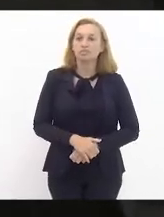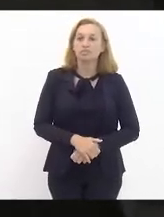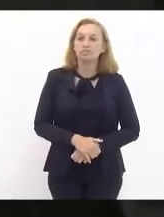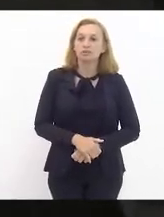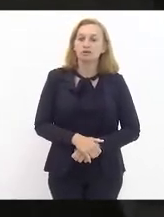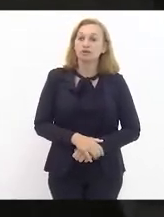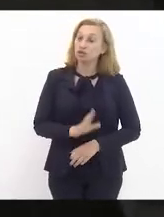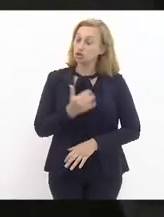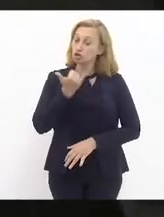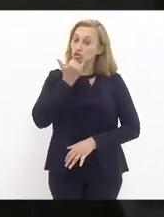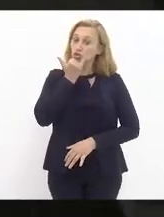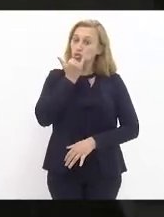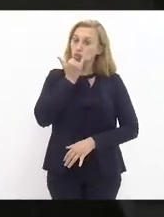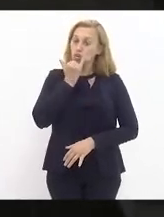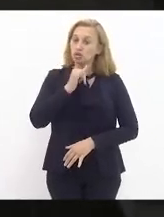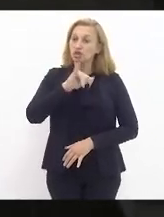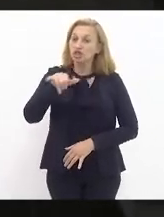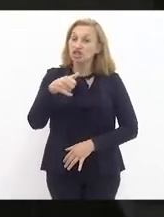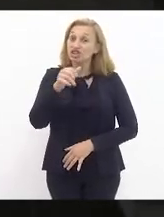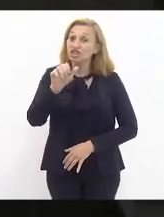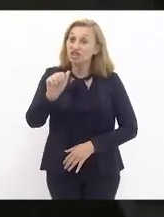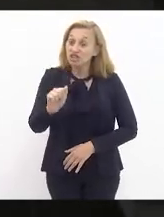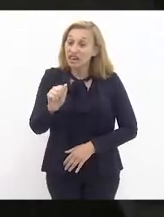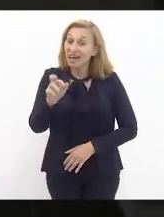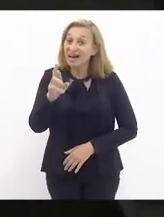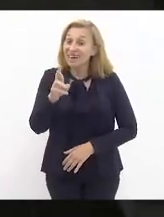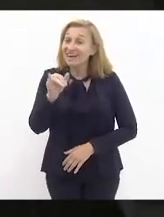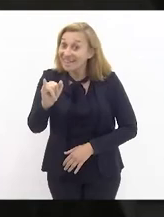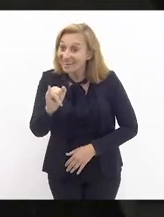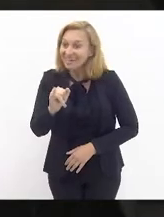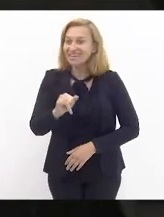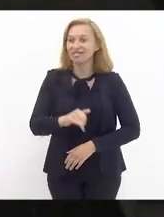Jari, não, desculpe, Jari, Jari,